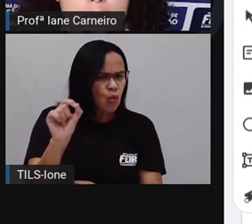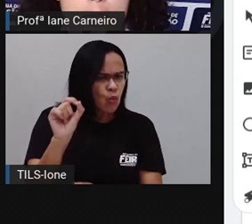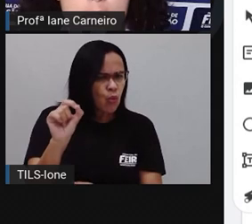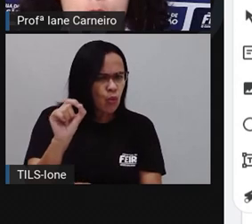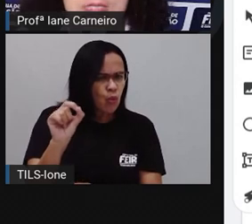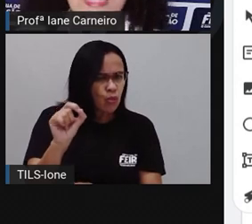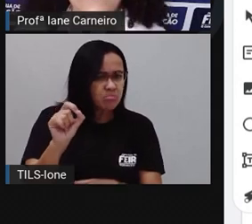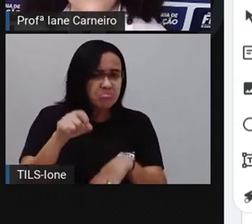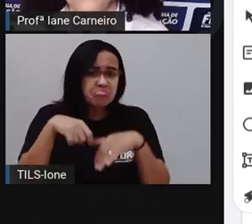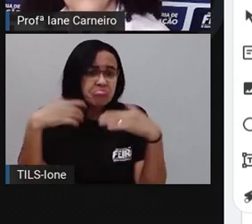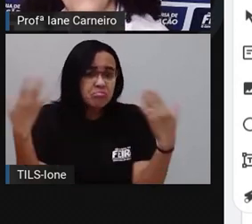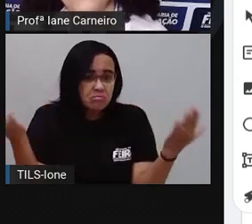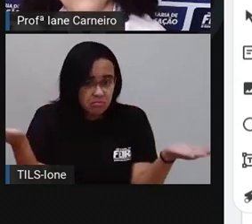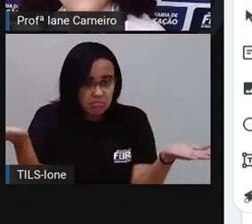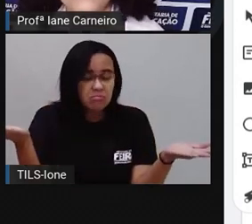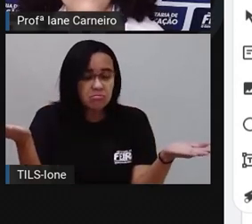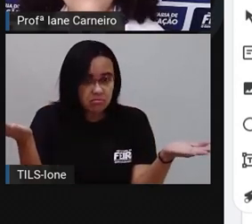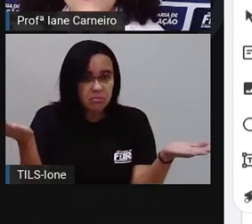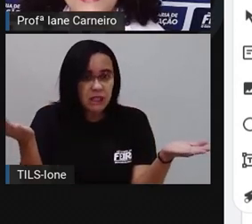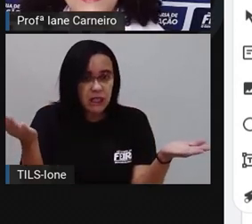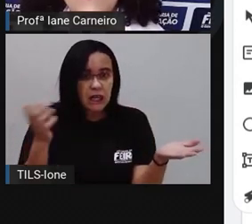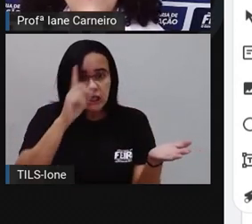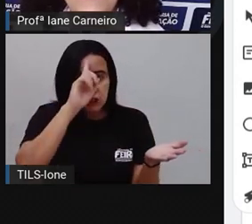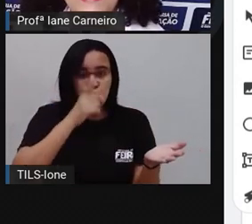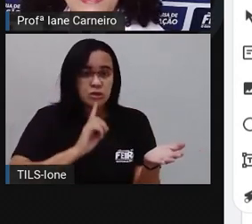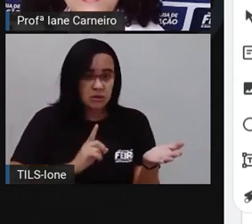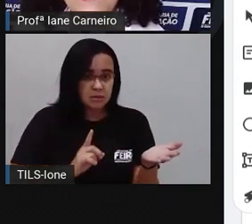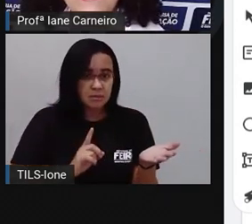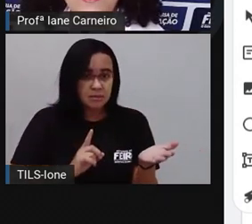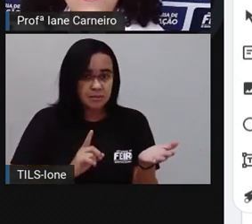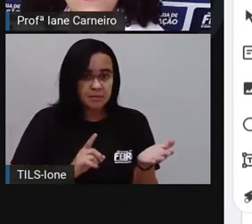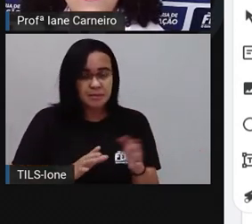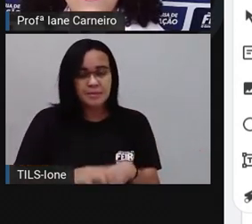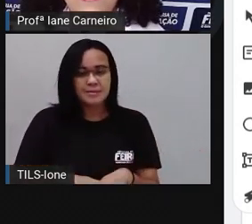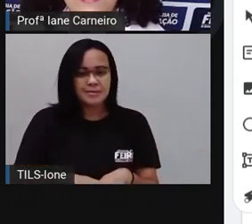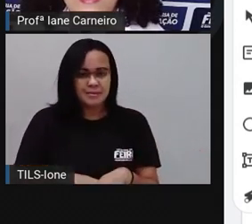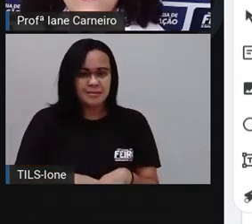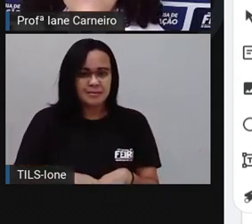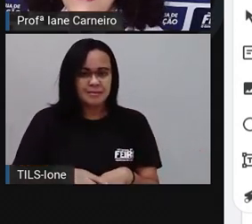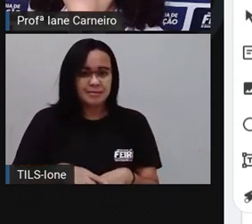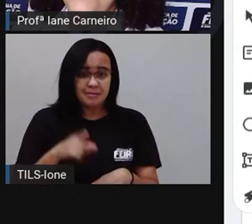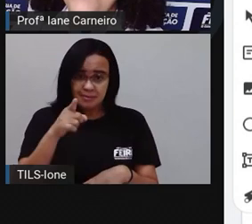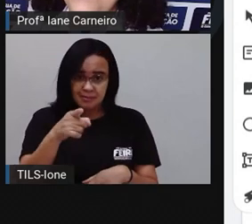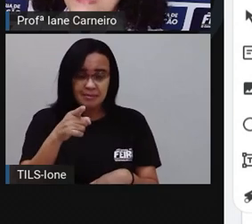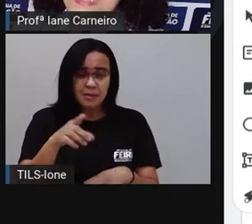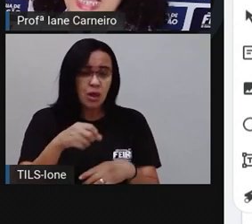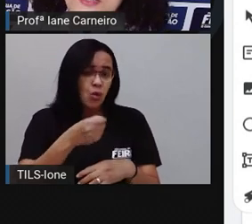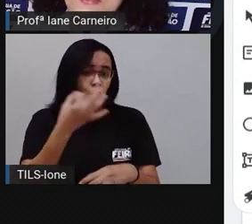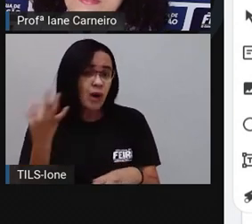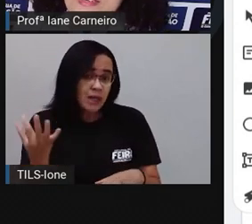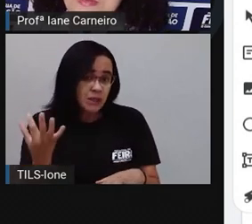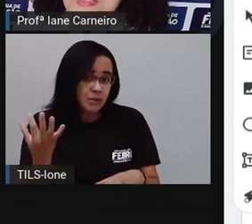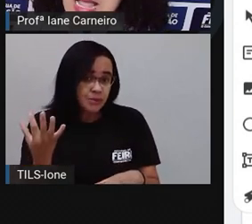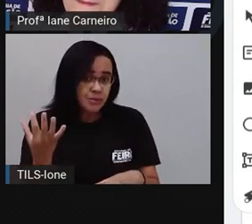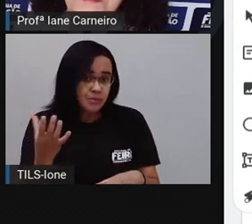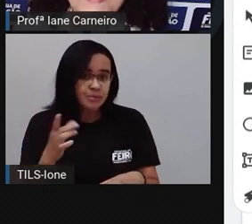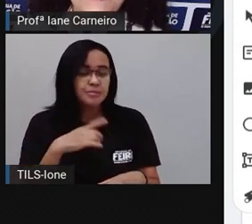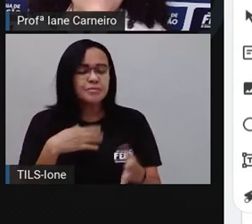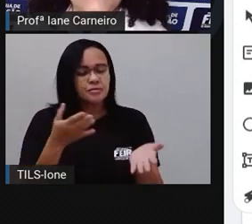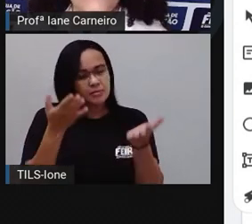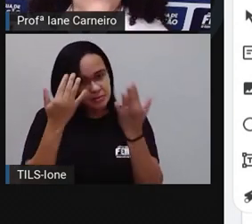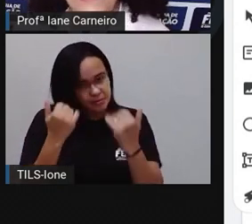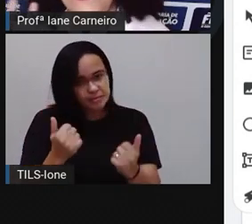quantas o seu José ainda tem. Então a gente vai ter que descobrir esse, ó, esse valor. Tá certo? Então vamos lá?